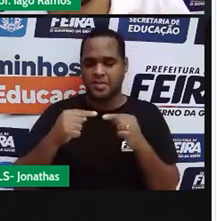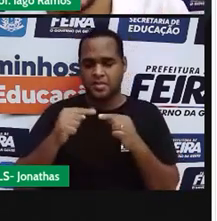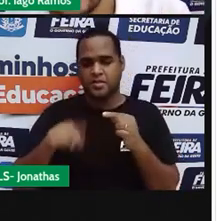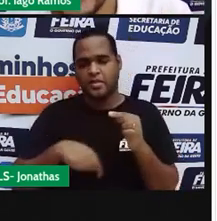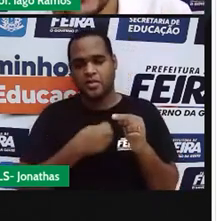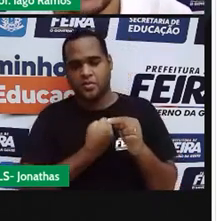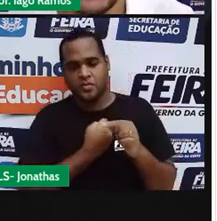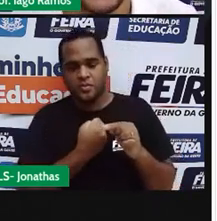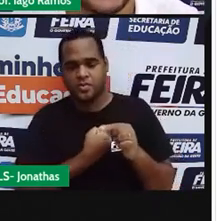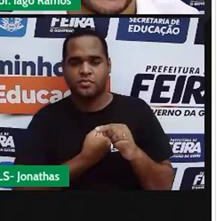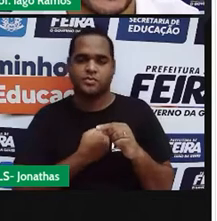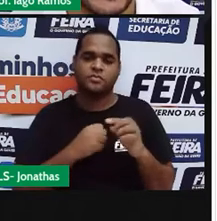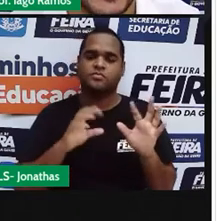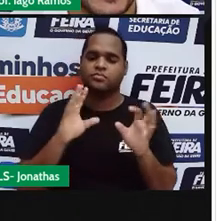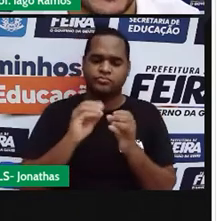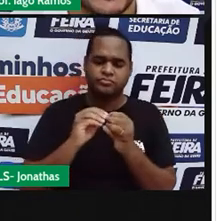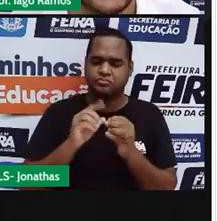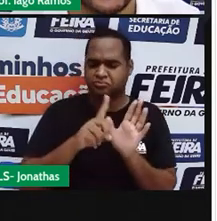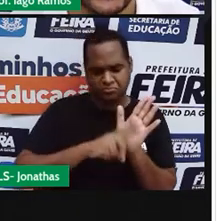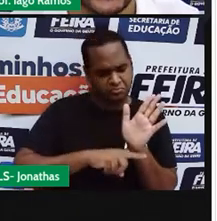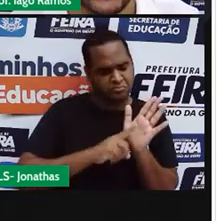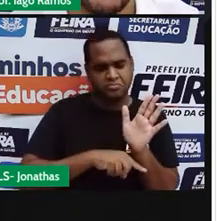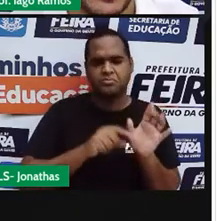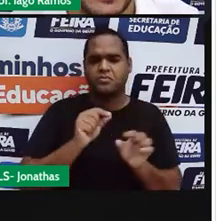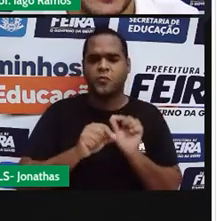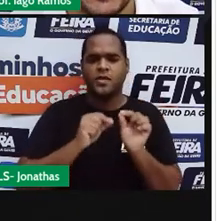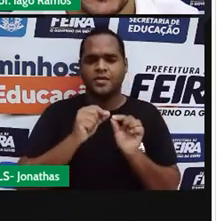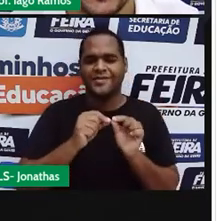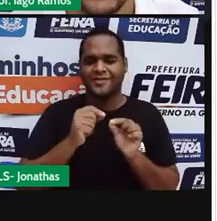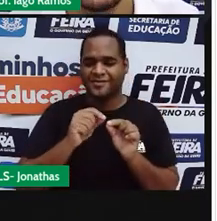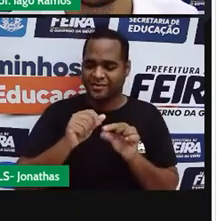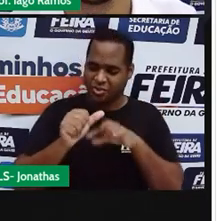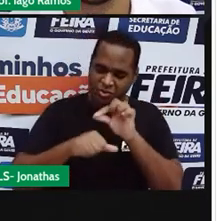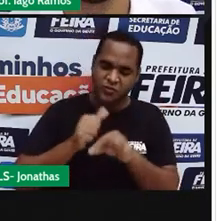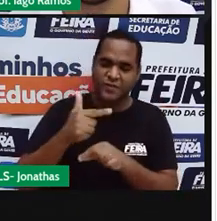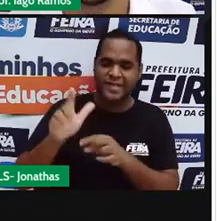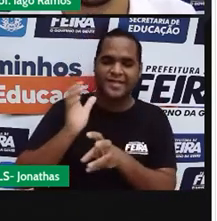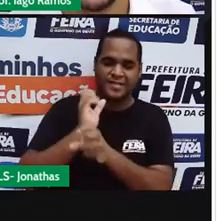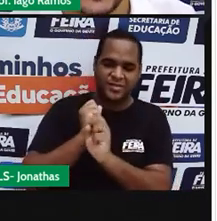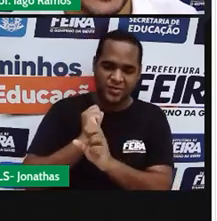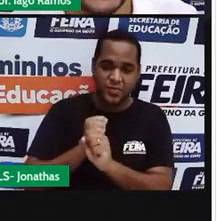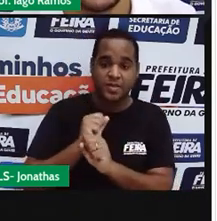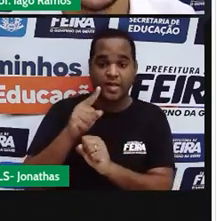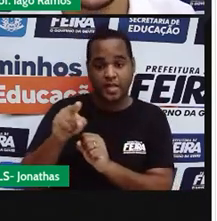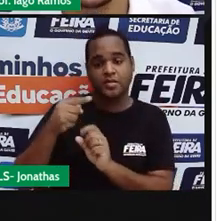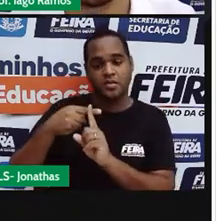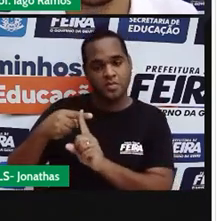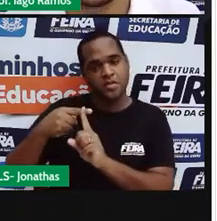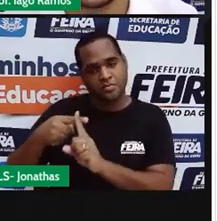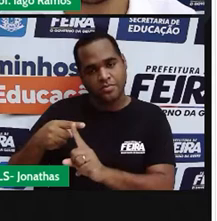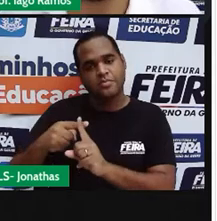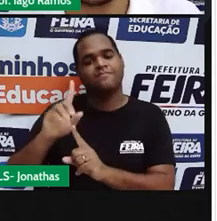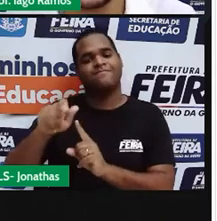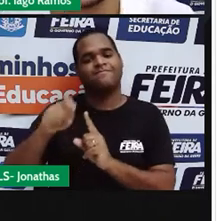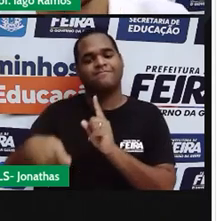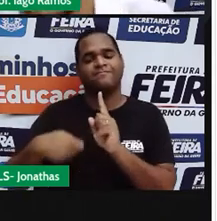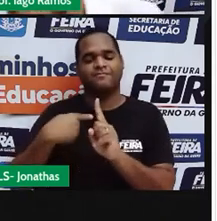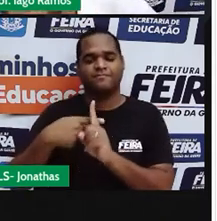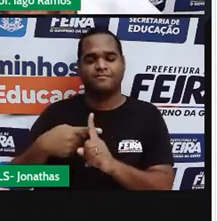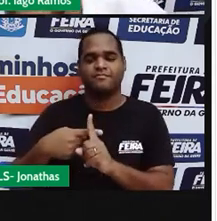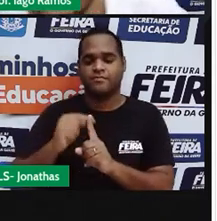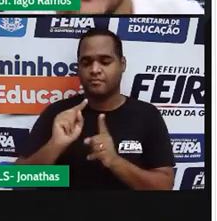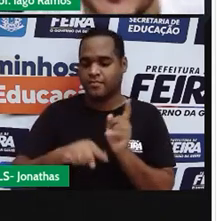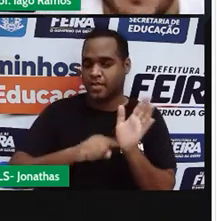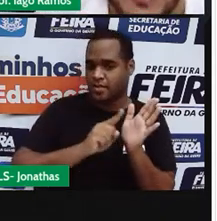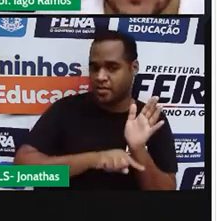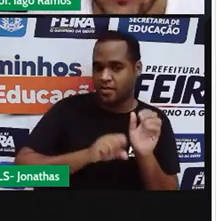negativo é somar um número positivo. Então, a subtração,